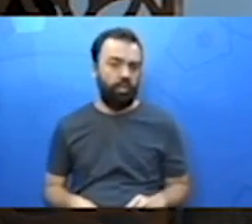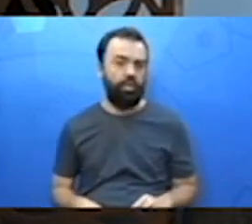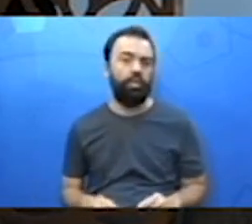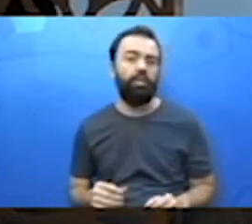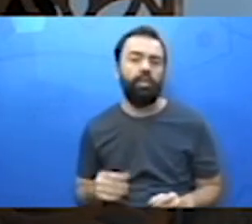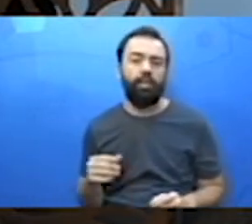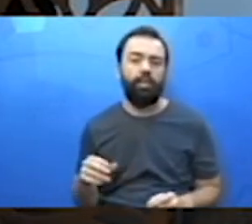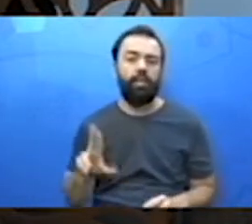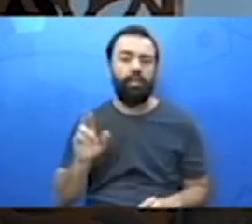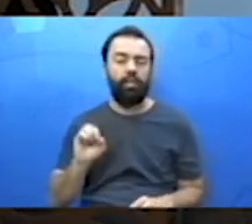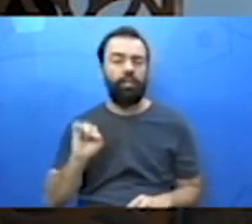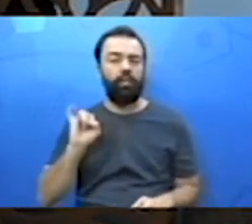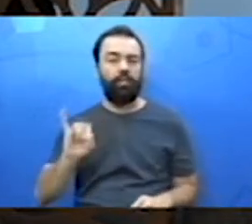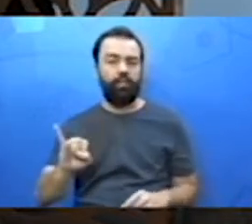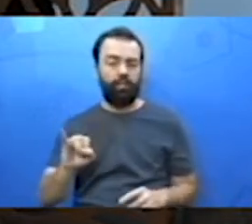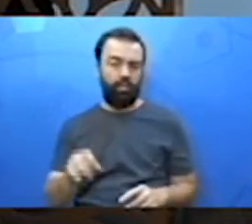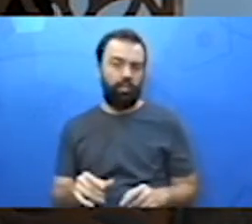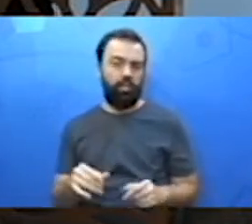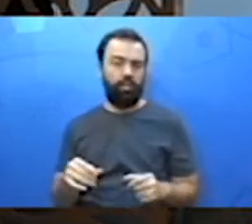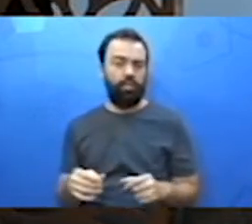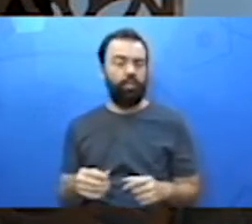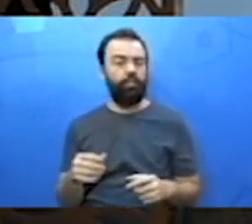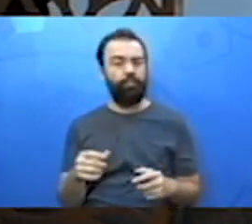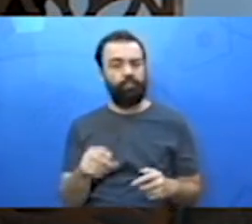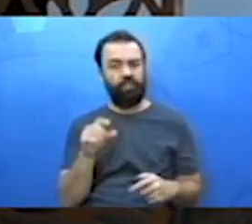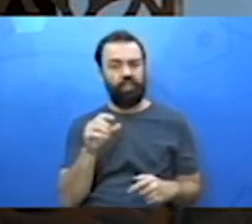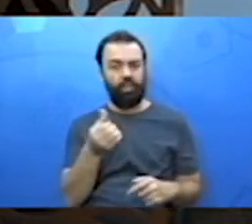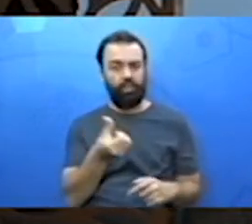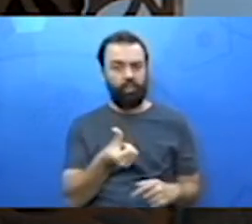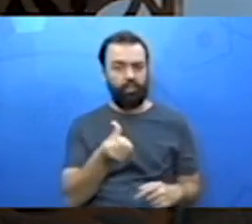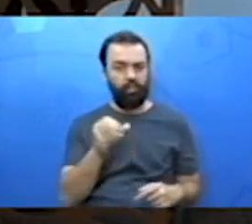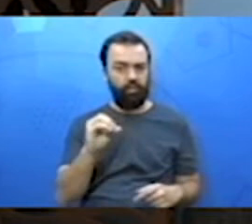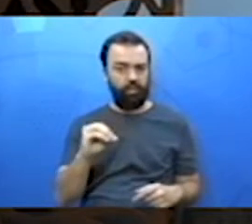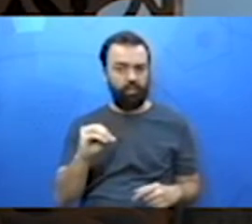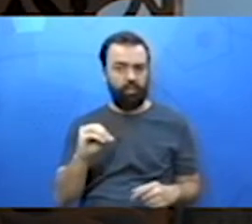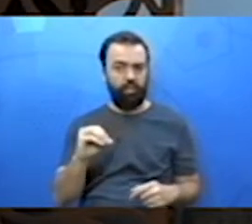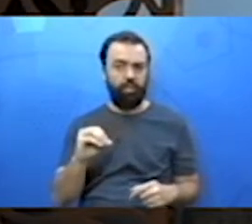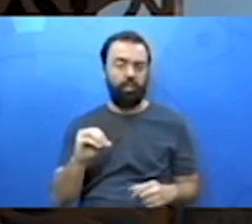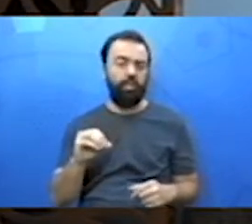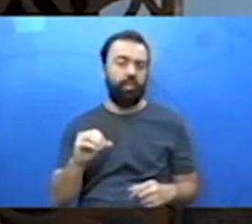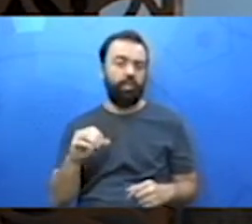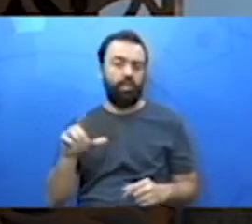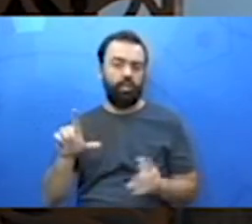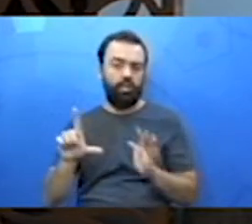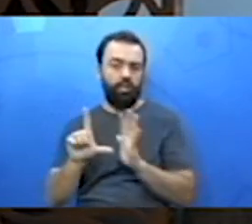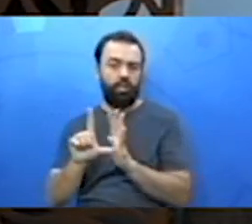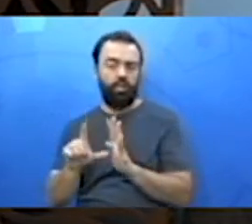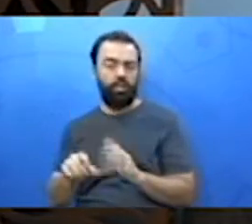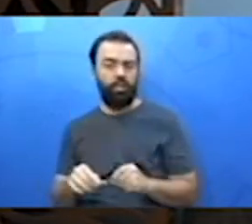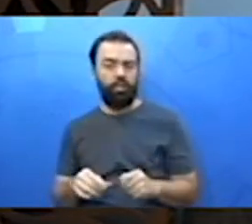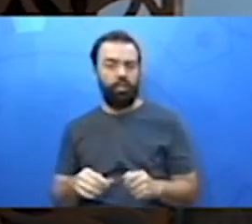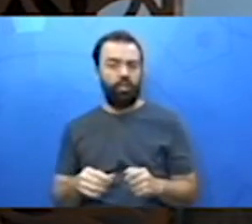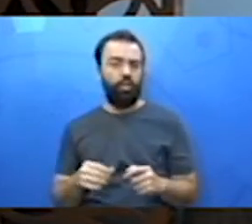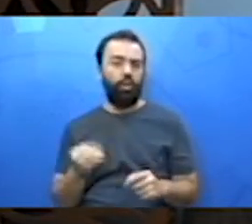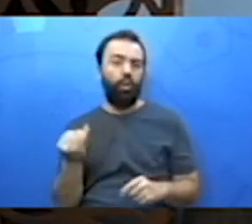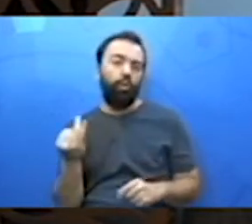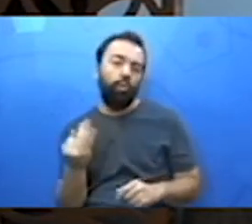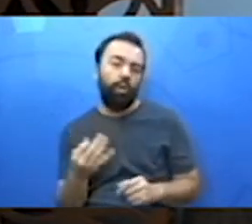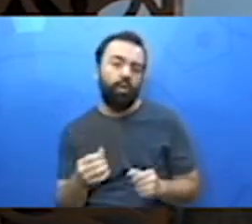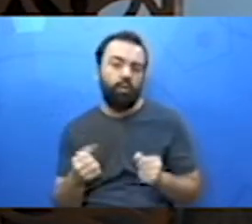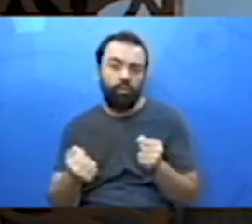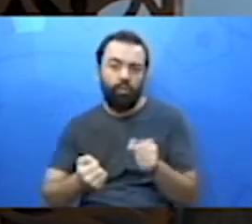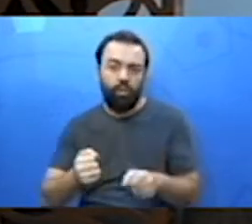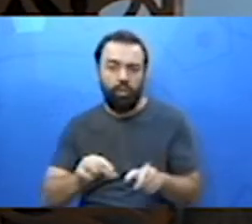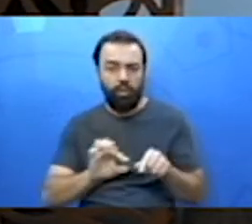litros e com os 30 e 20 litros? Então, por exemplo, olha lá, temos o quadro do litros, né? lá, 30 litros.